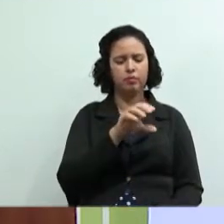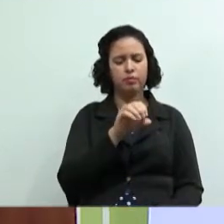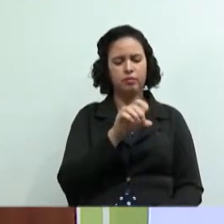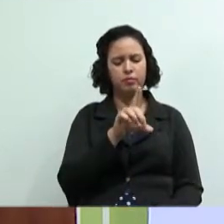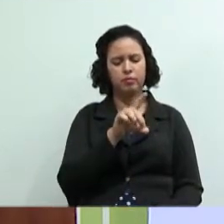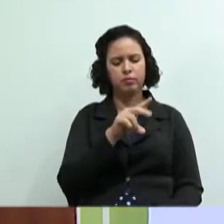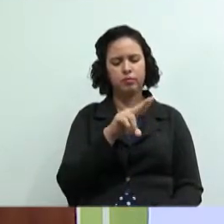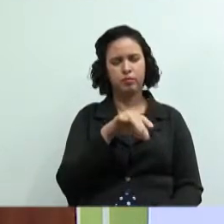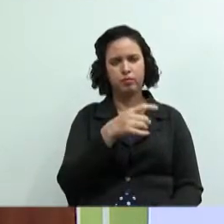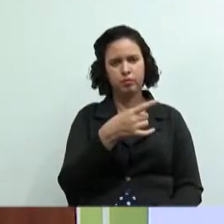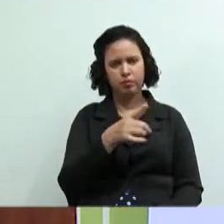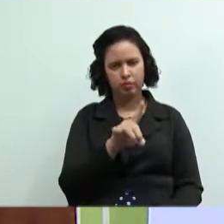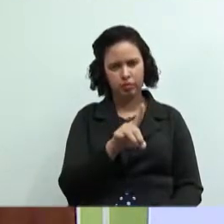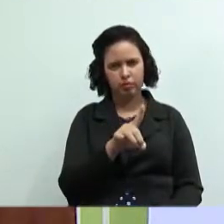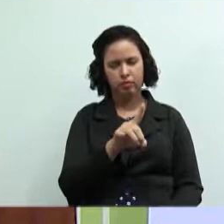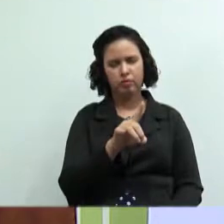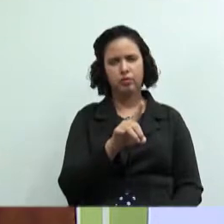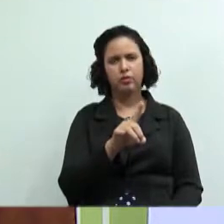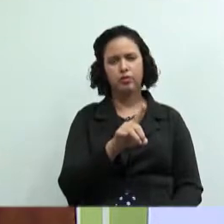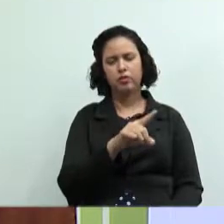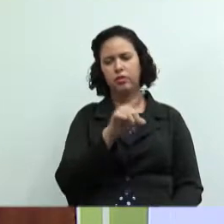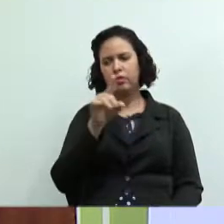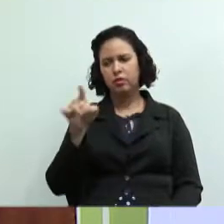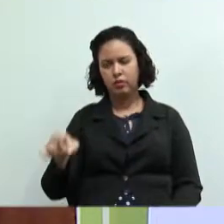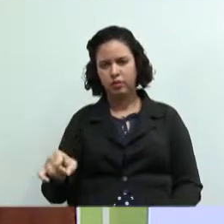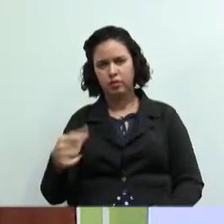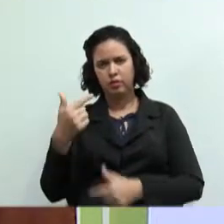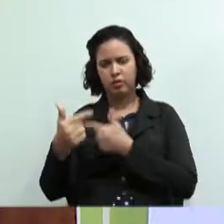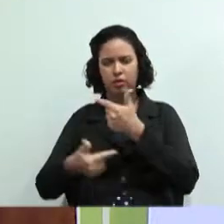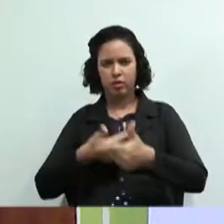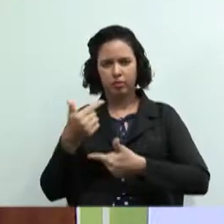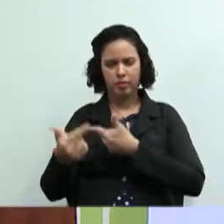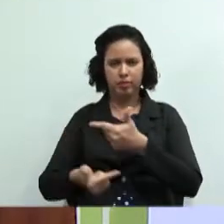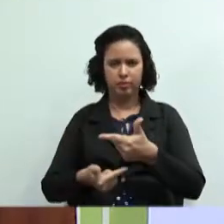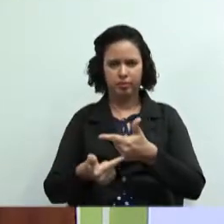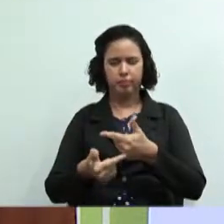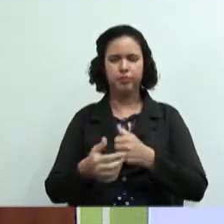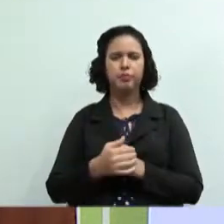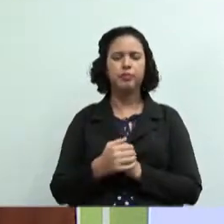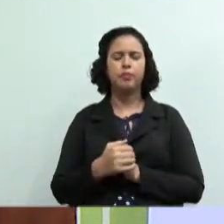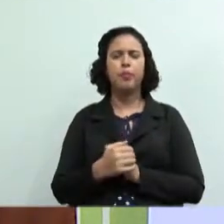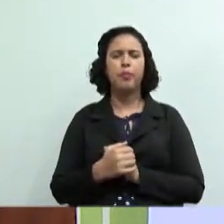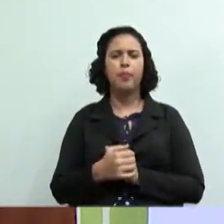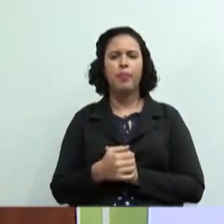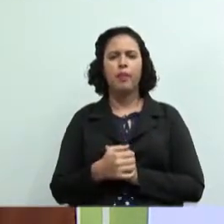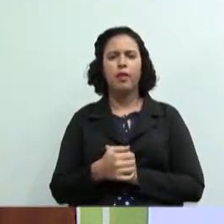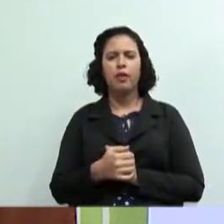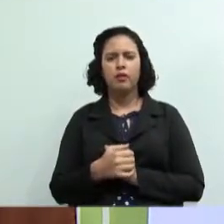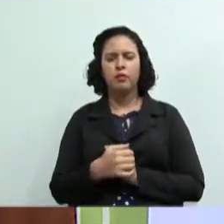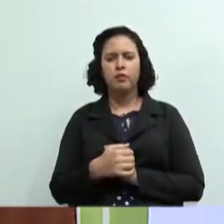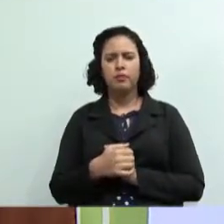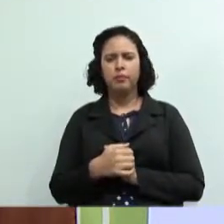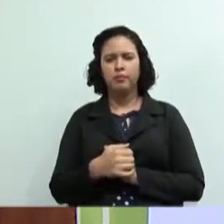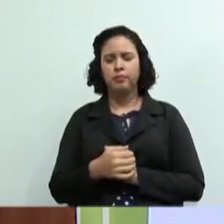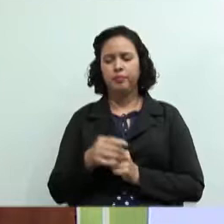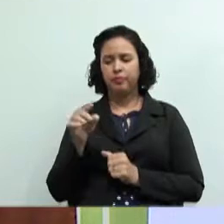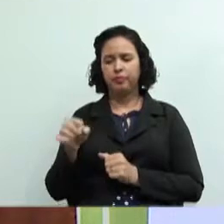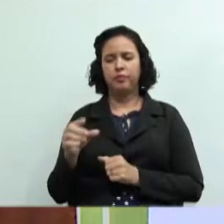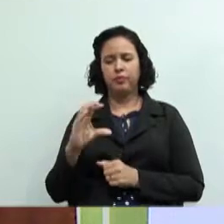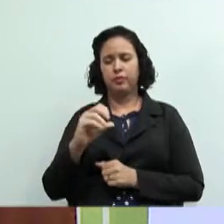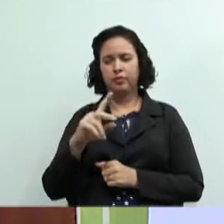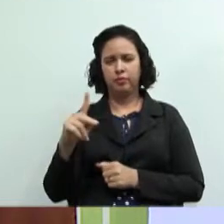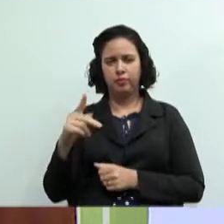a cooperativa de trabalho ela presta serviço ela não produz é uma prestação de